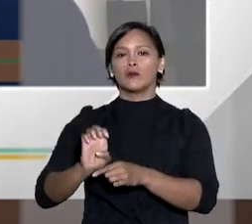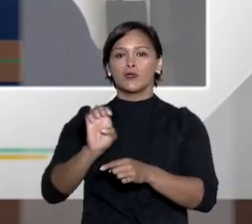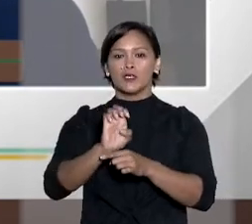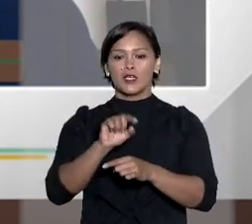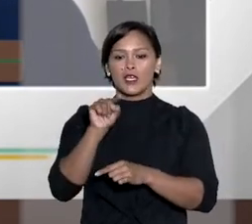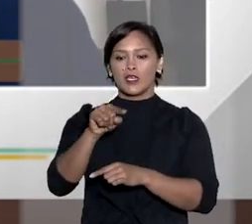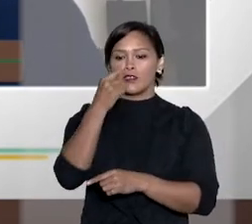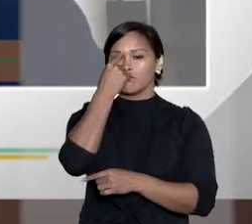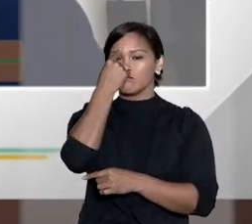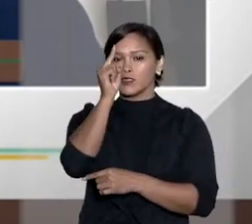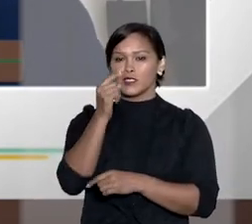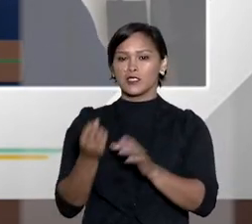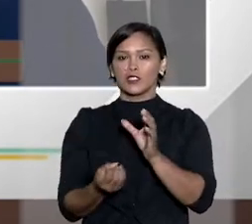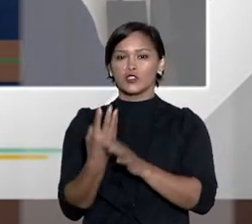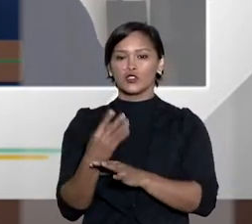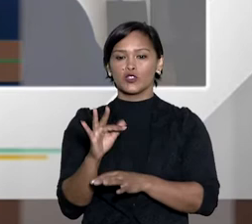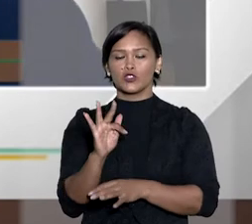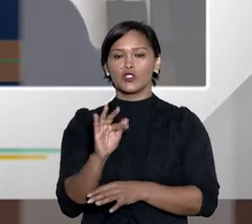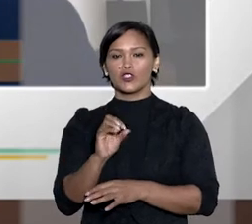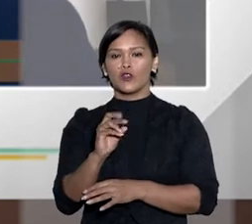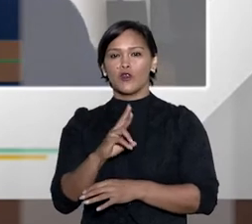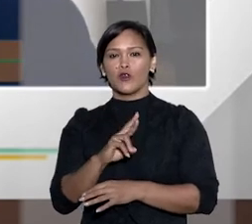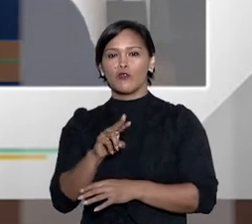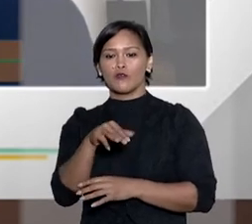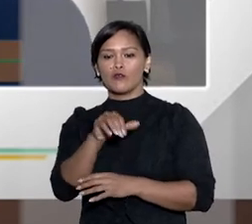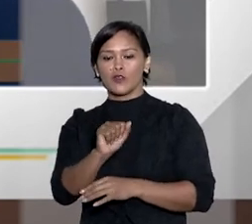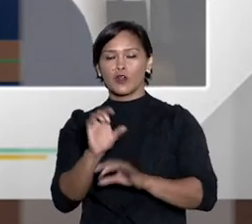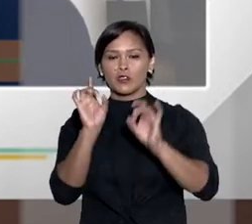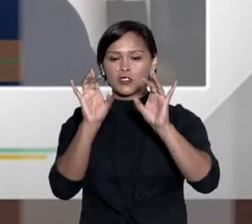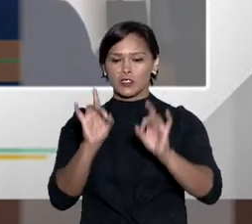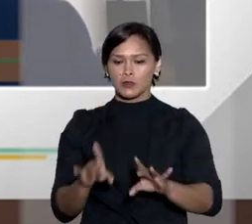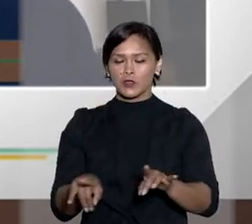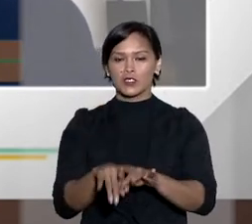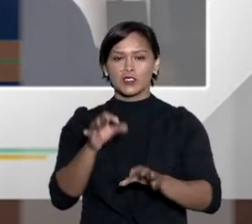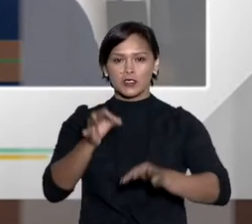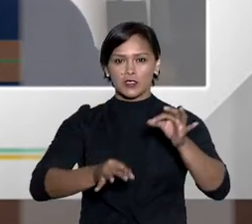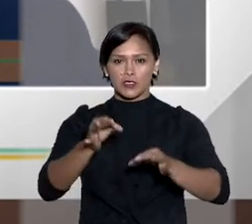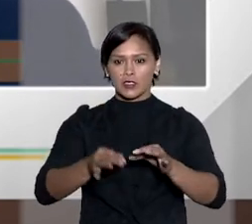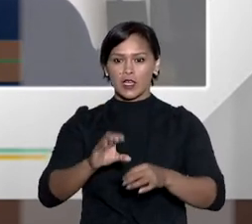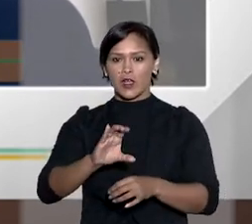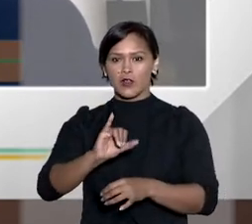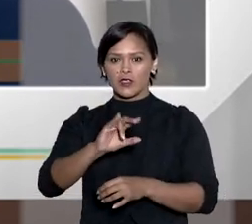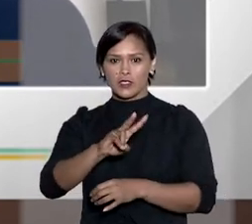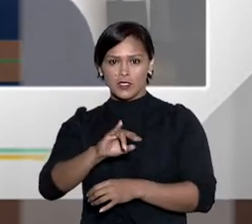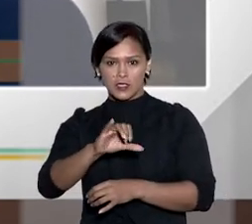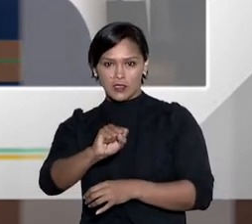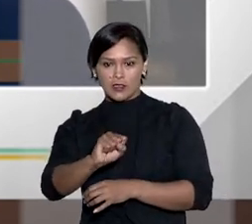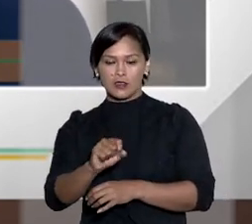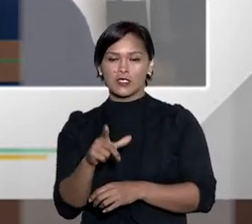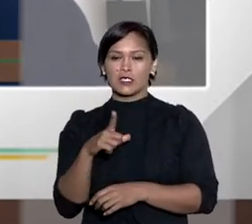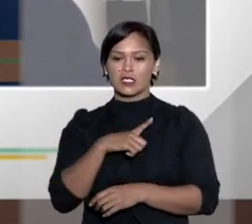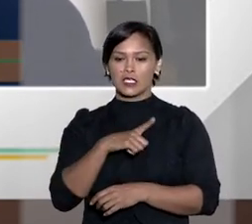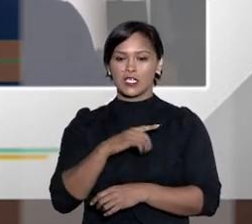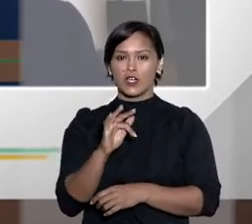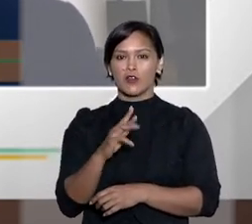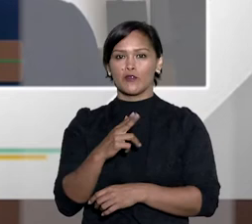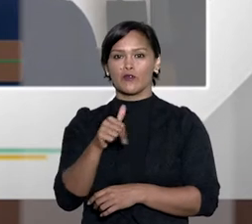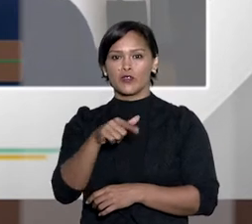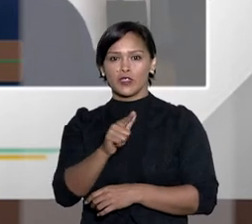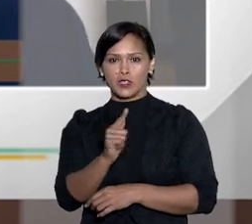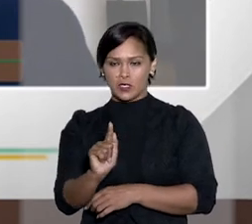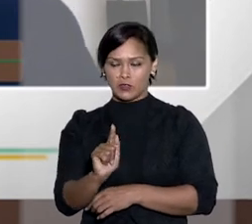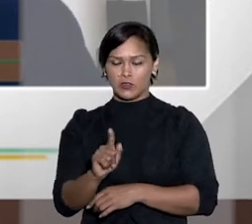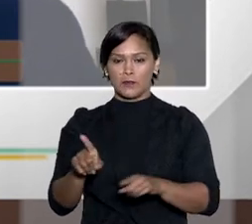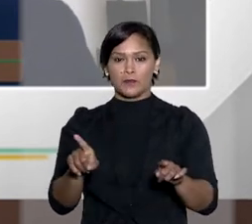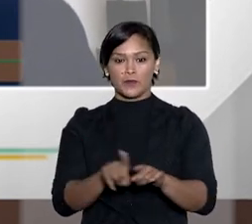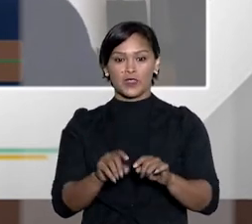ideia nasceu, então, o Fórum Nacional dos Juizados Especiais Civis, que tem a sigla de Fonage. Então, os anos